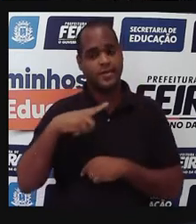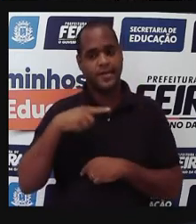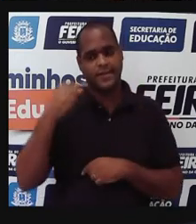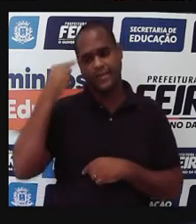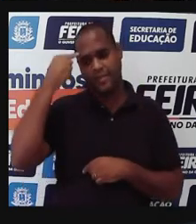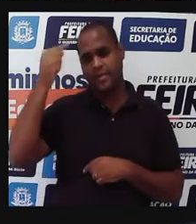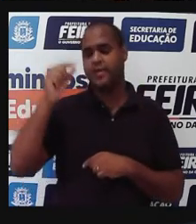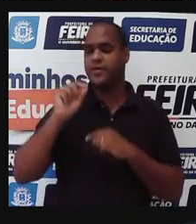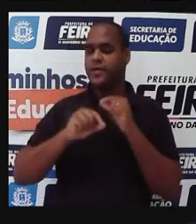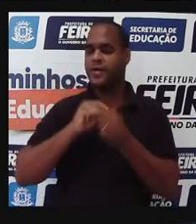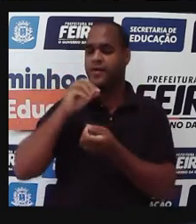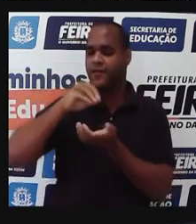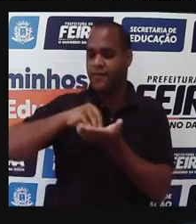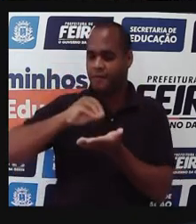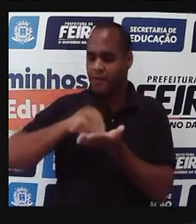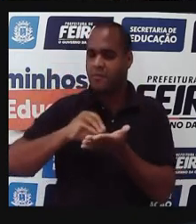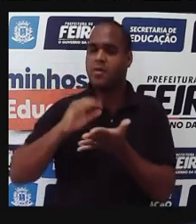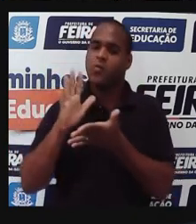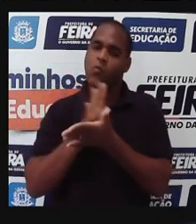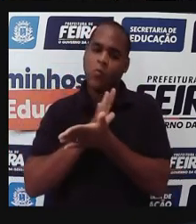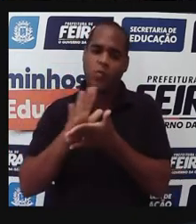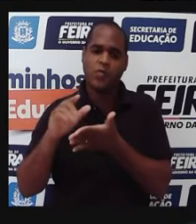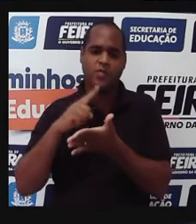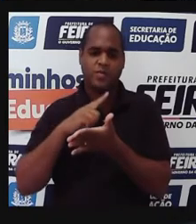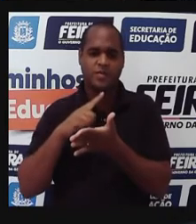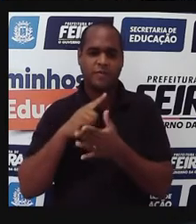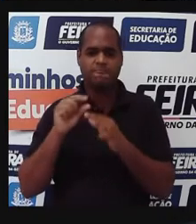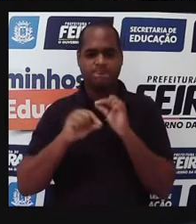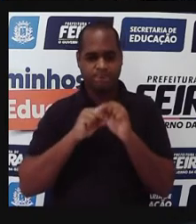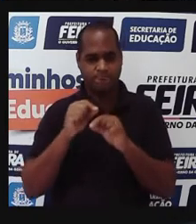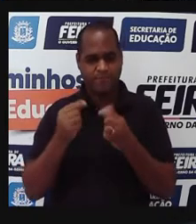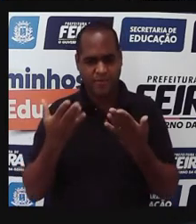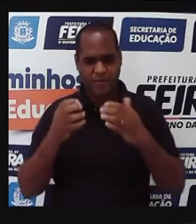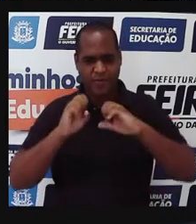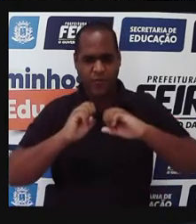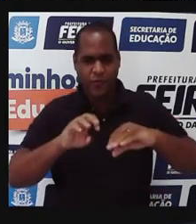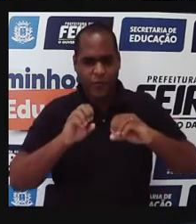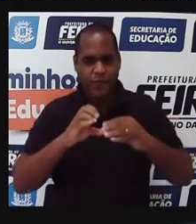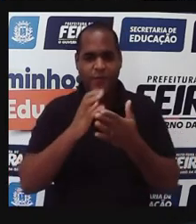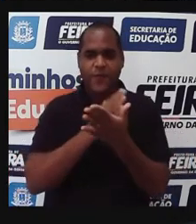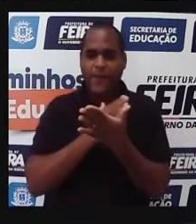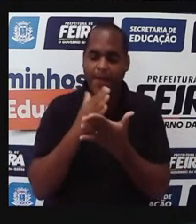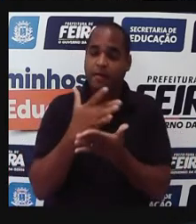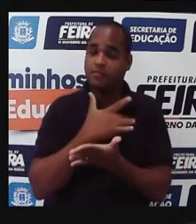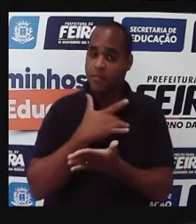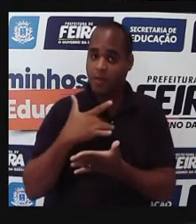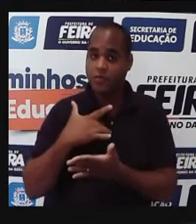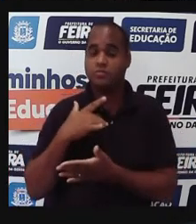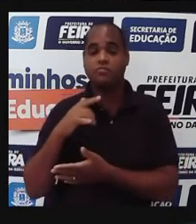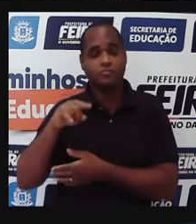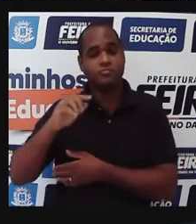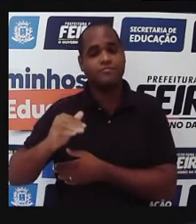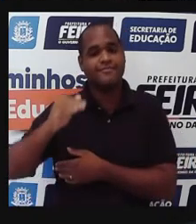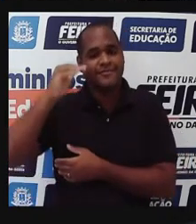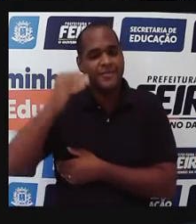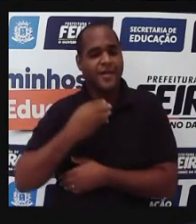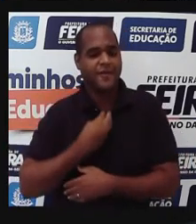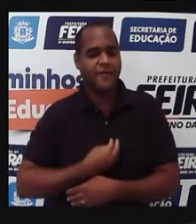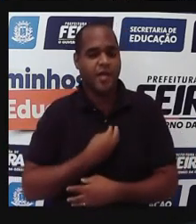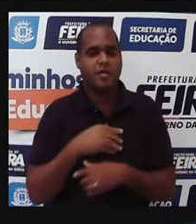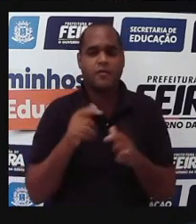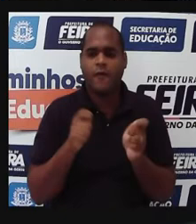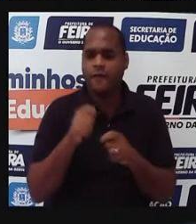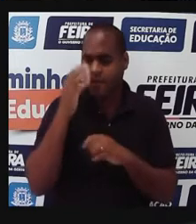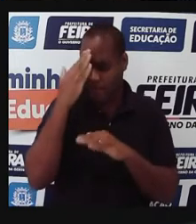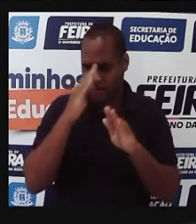faltam alguns índices, né, que a gente vai ter uma aula falando sobre índices de saúde, índices de qualidade de vida, e aí